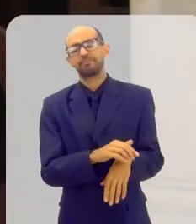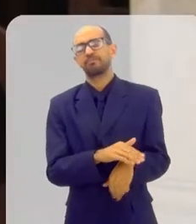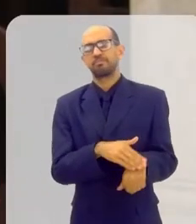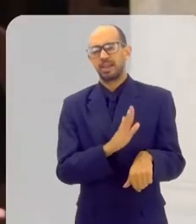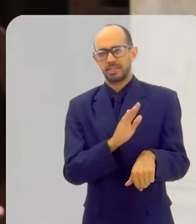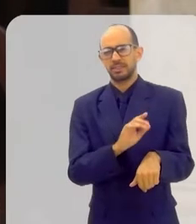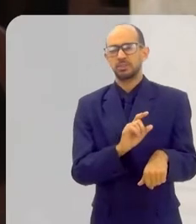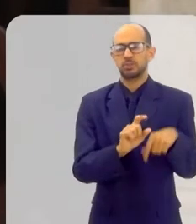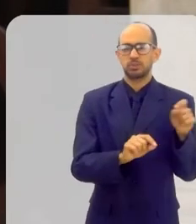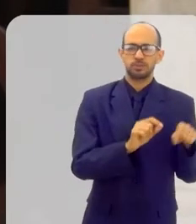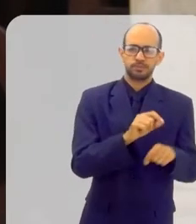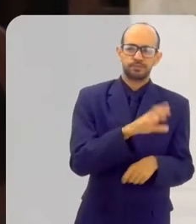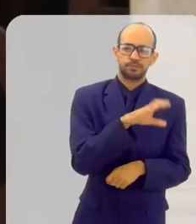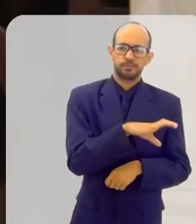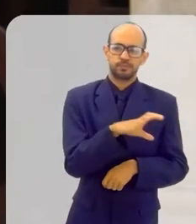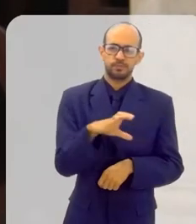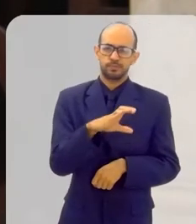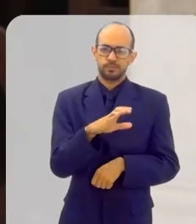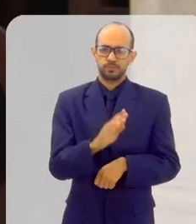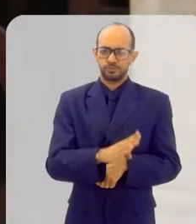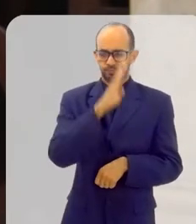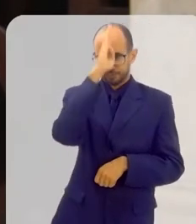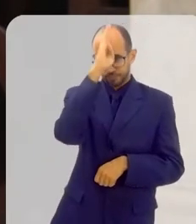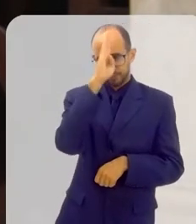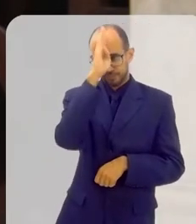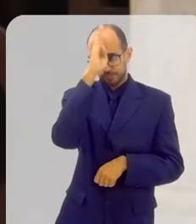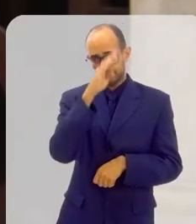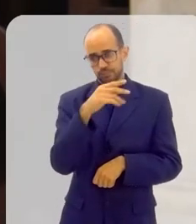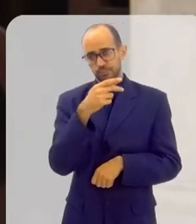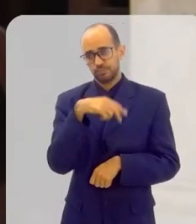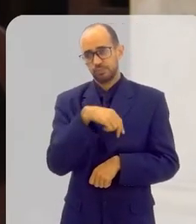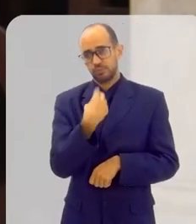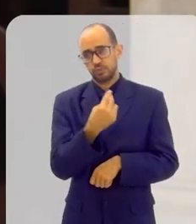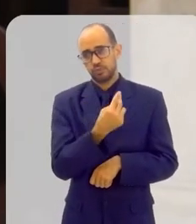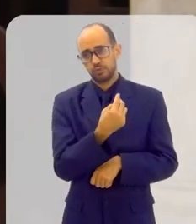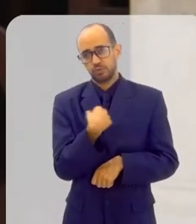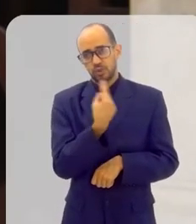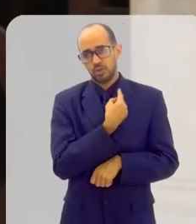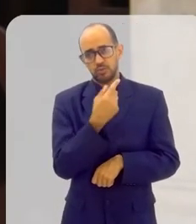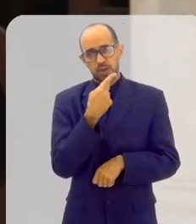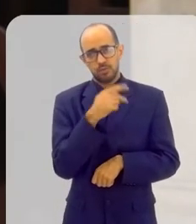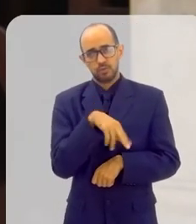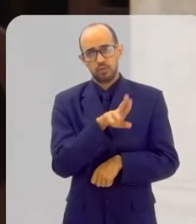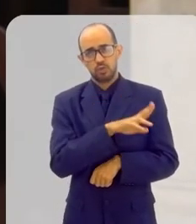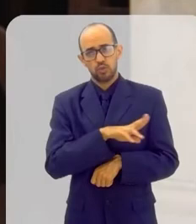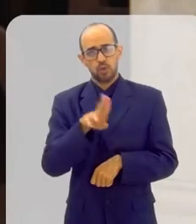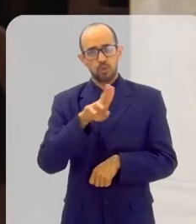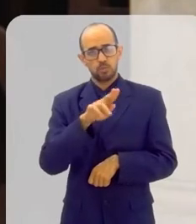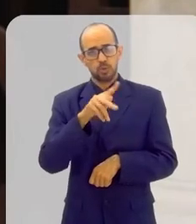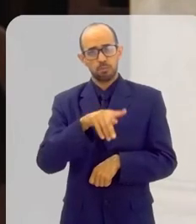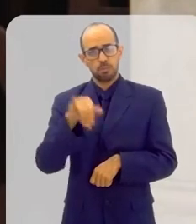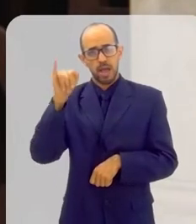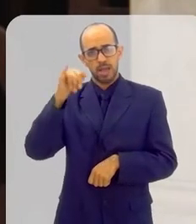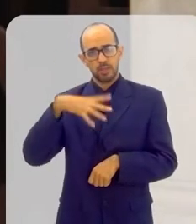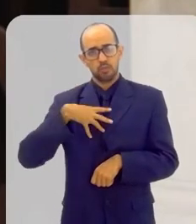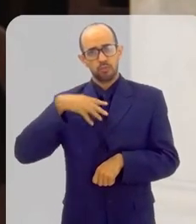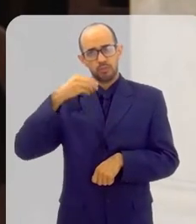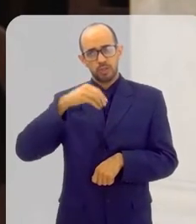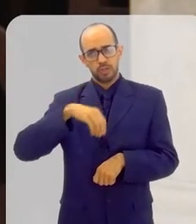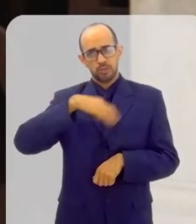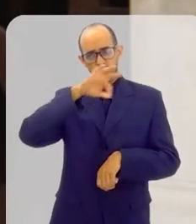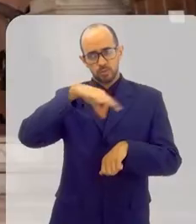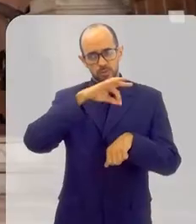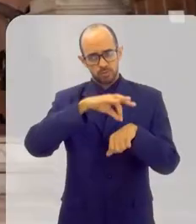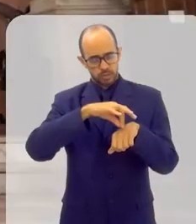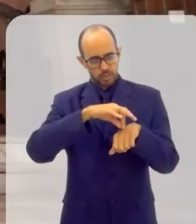na Igreja Católica Romana, nós diríamos, em nome do Pai, do Filho e do Espírito Santo,